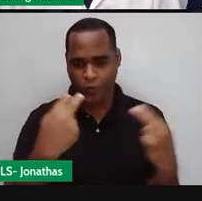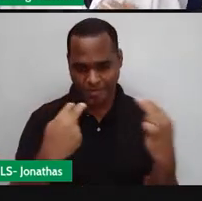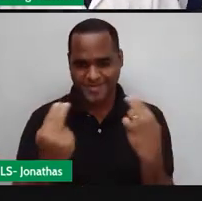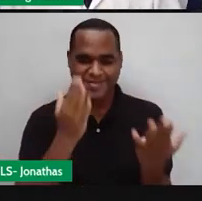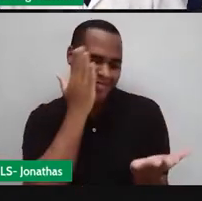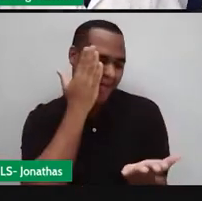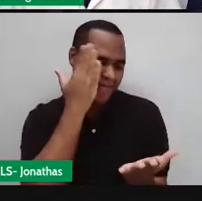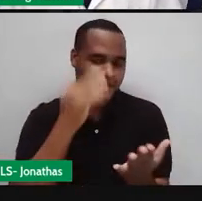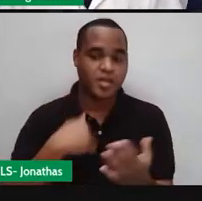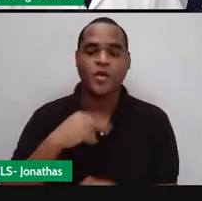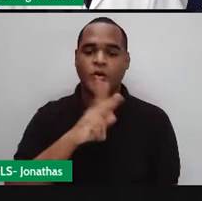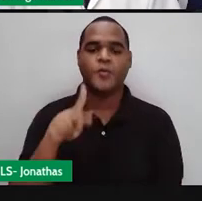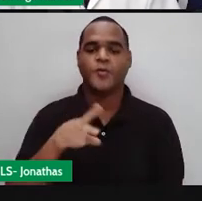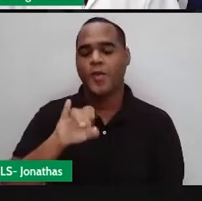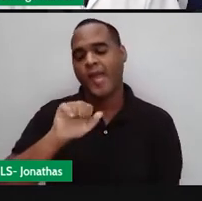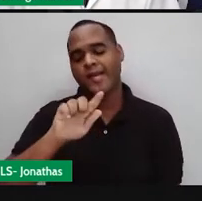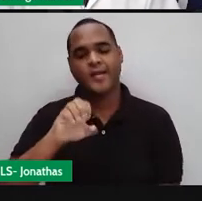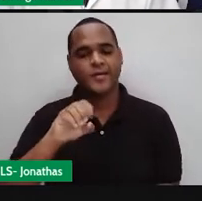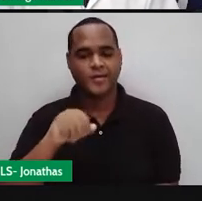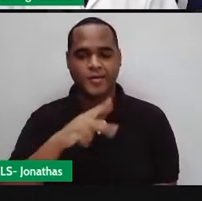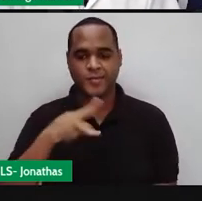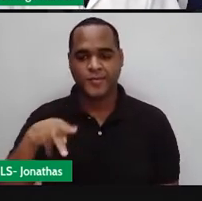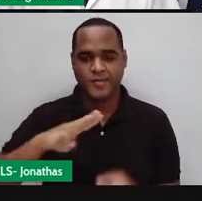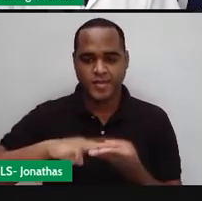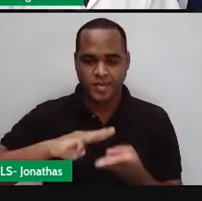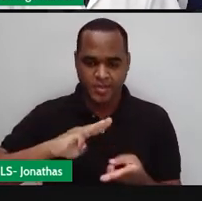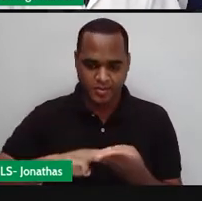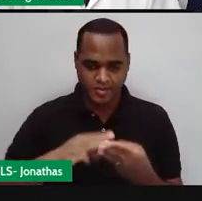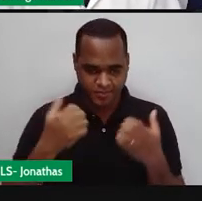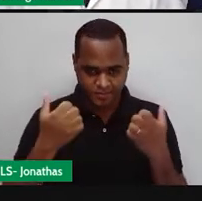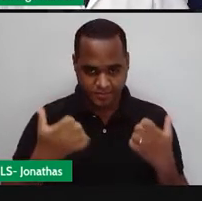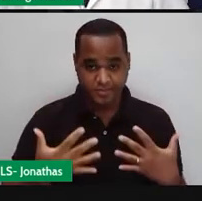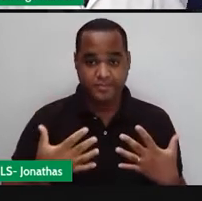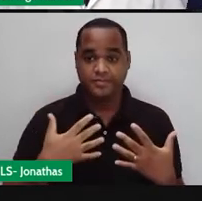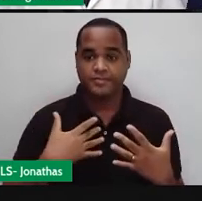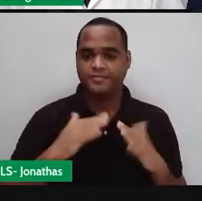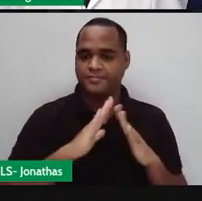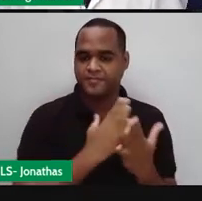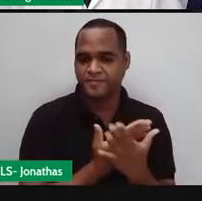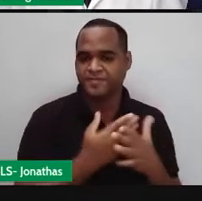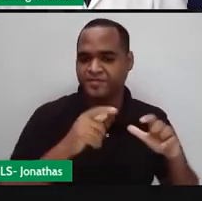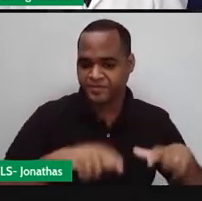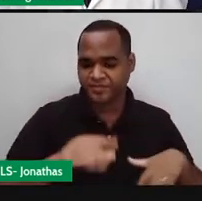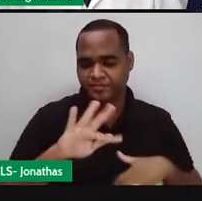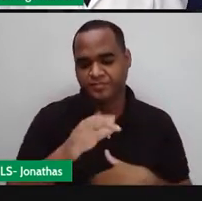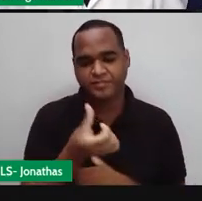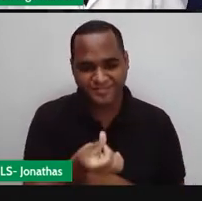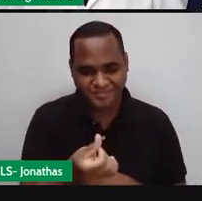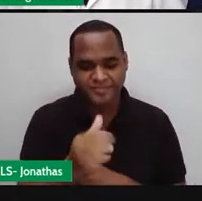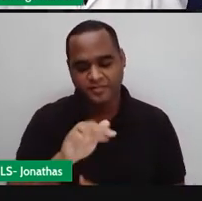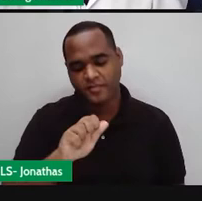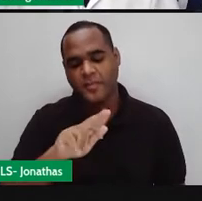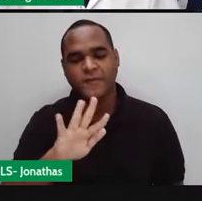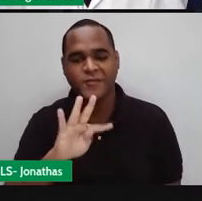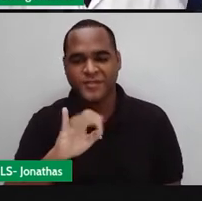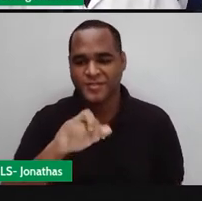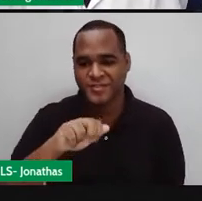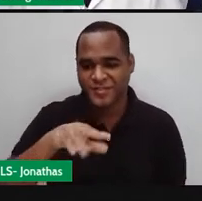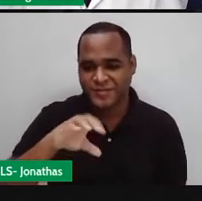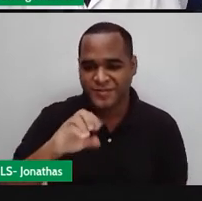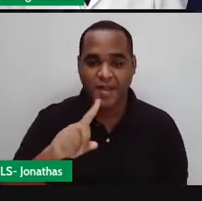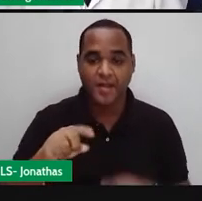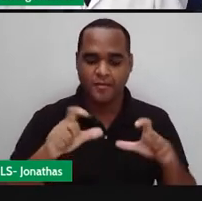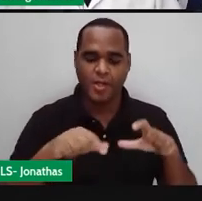Eu sou o professor Iago Ramos, sou professor de matemática, venho lá da escola municipal Faustino Dias Lima,